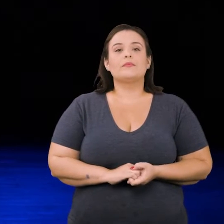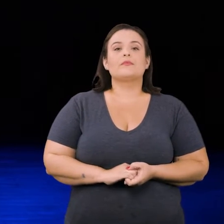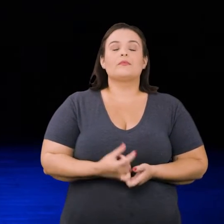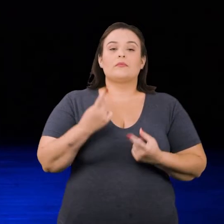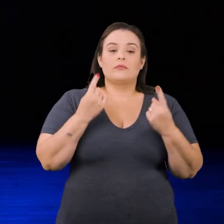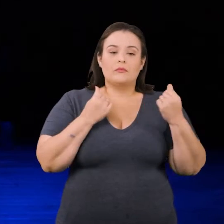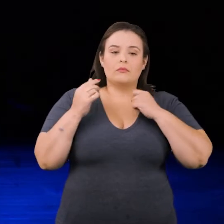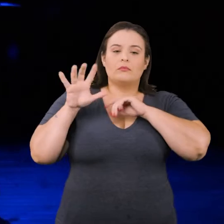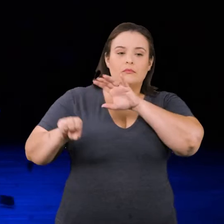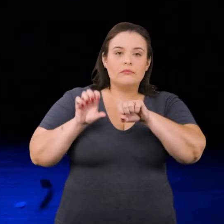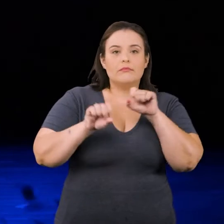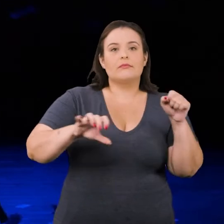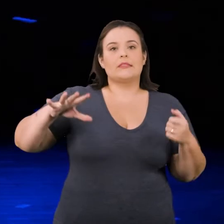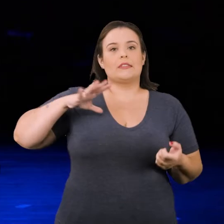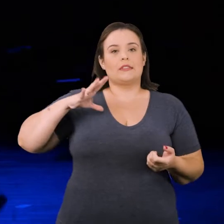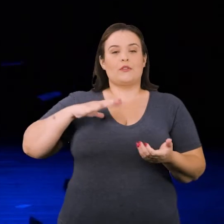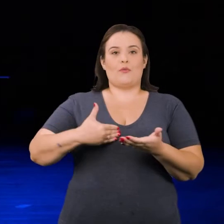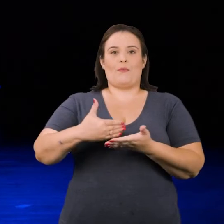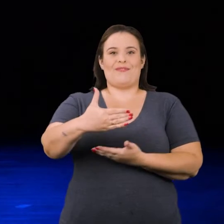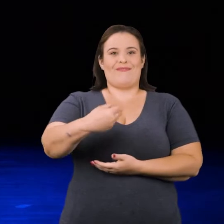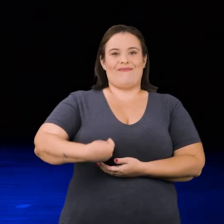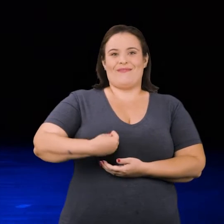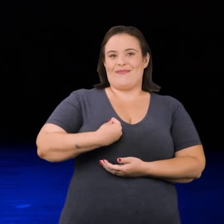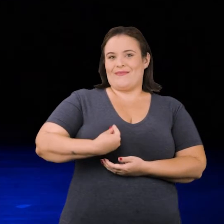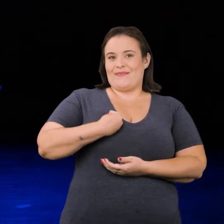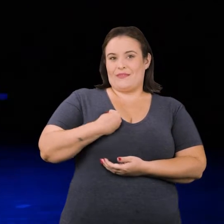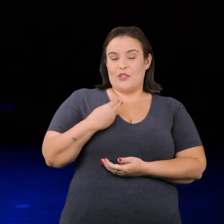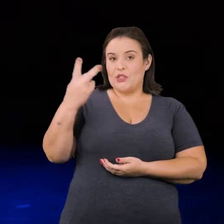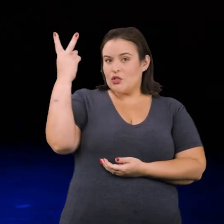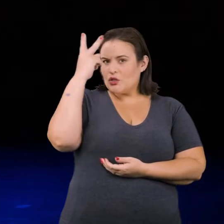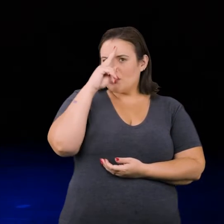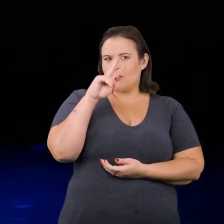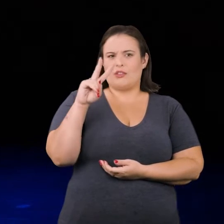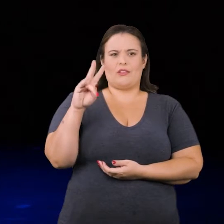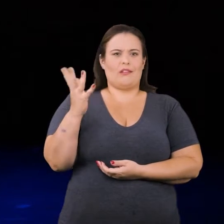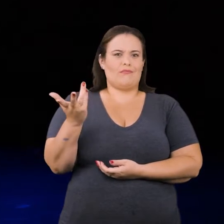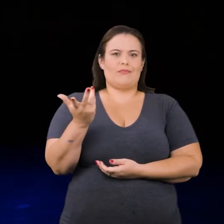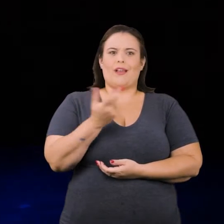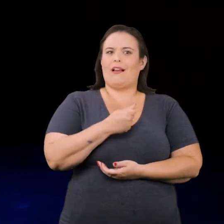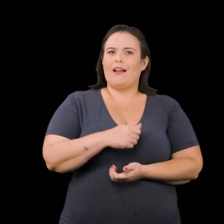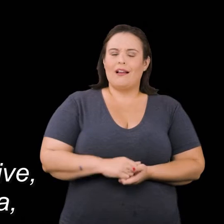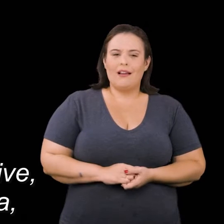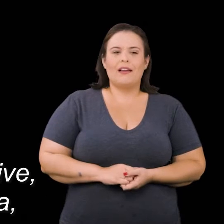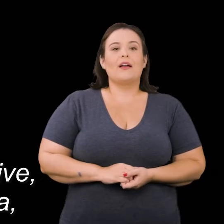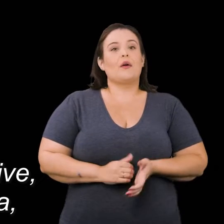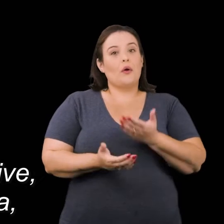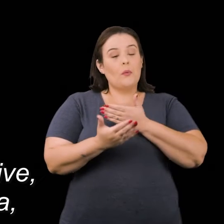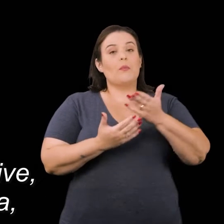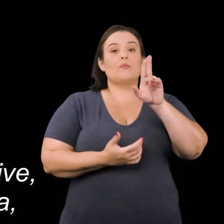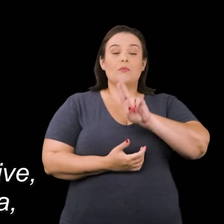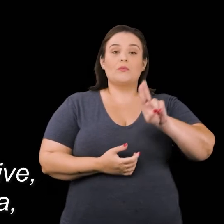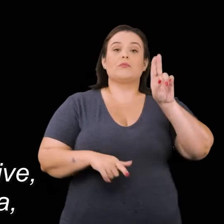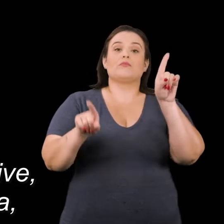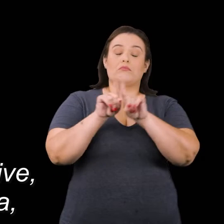E a partir do saque desse dinheiro, a cidade começou a viver as histórias mais absurdas. Onde eu começo a